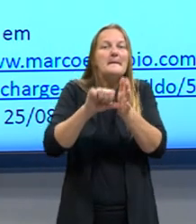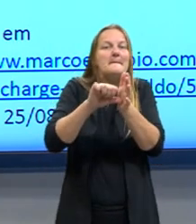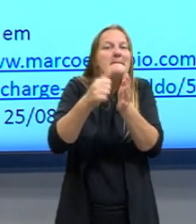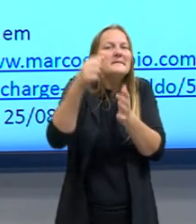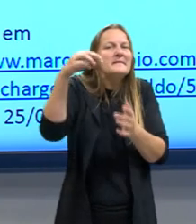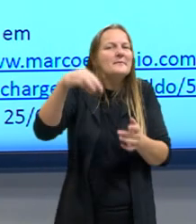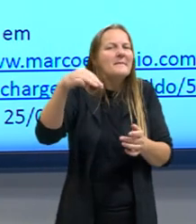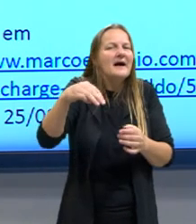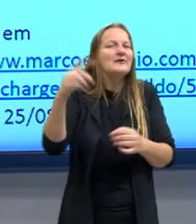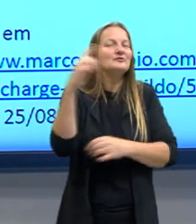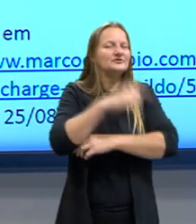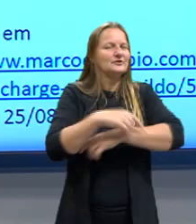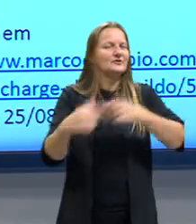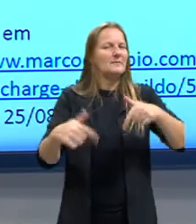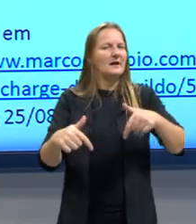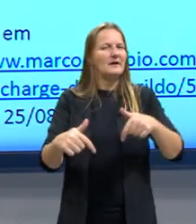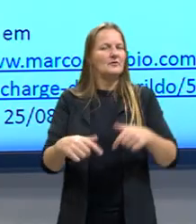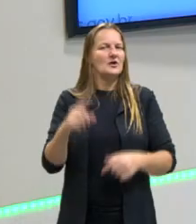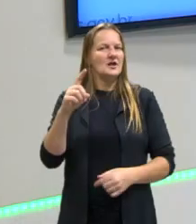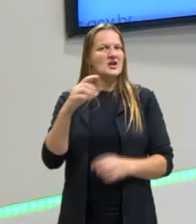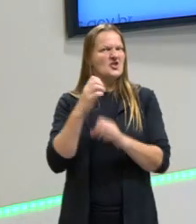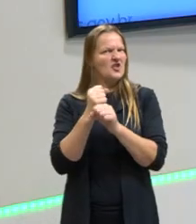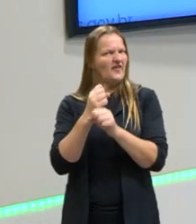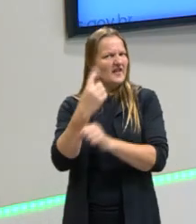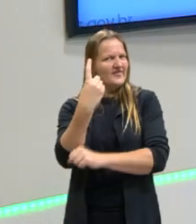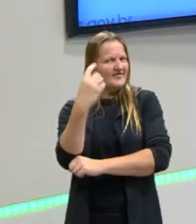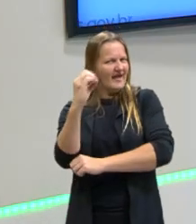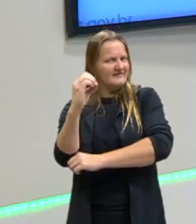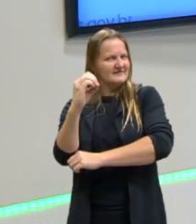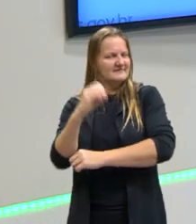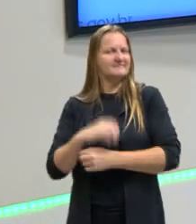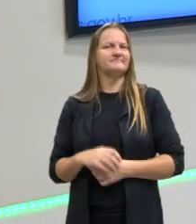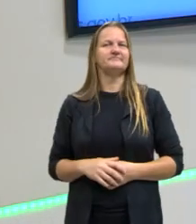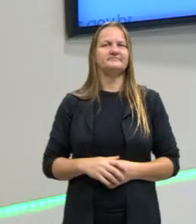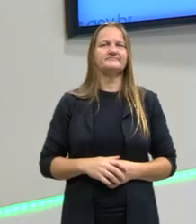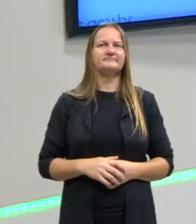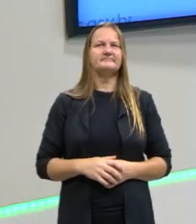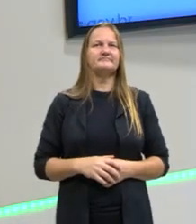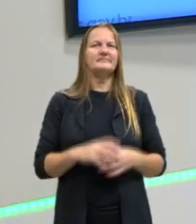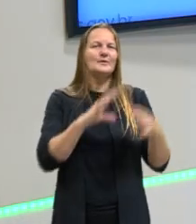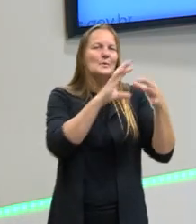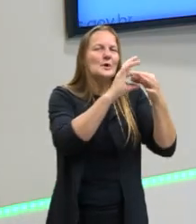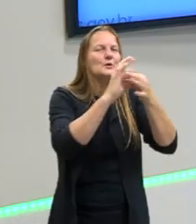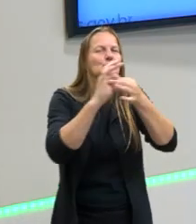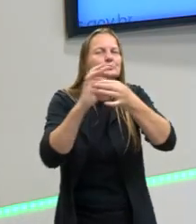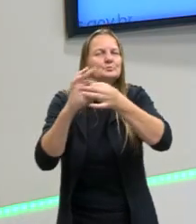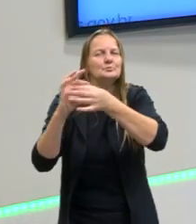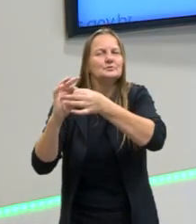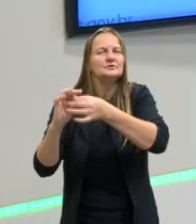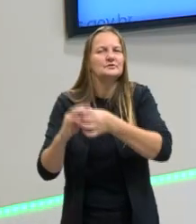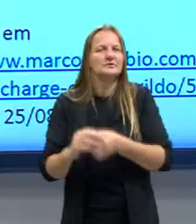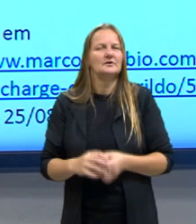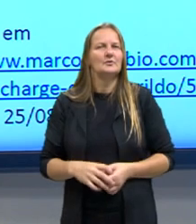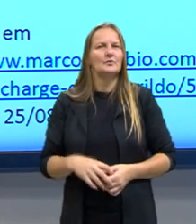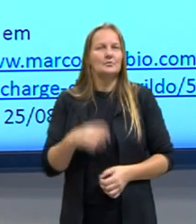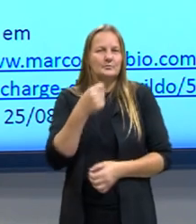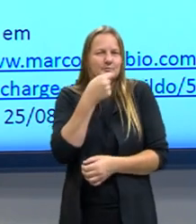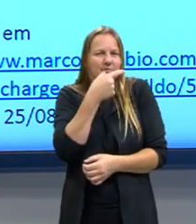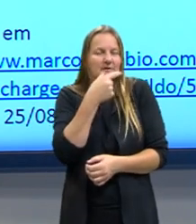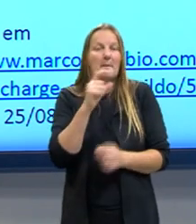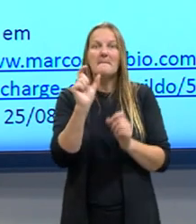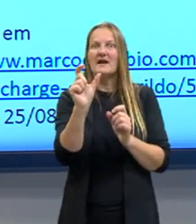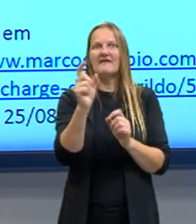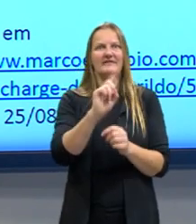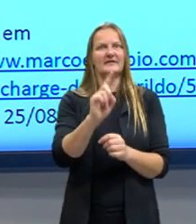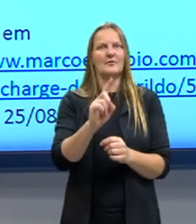deu a ele uma nota dessa. A situação ali foi irônica. A ironia não está na palavra